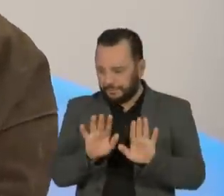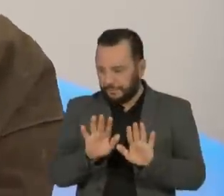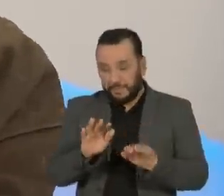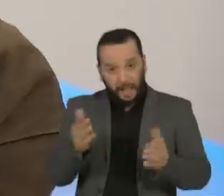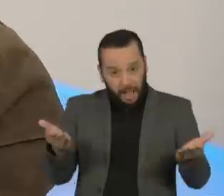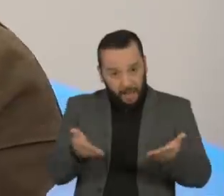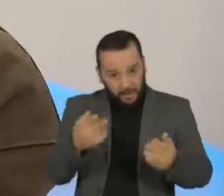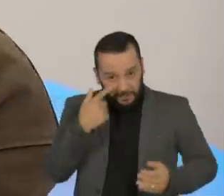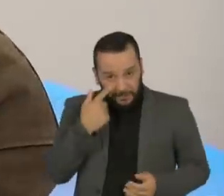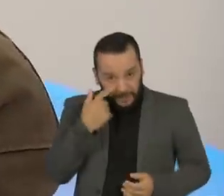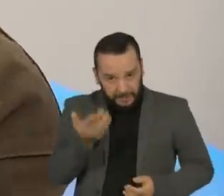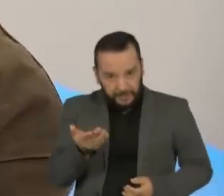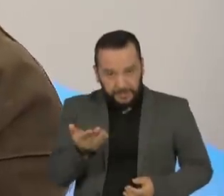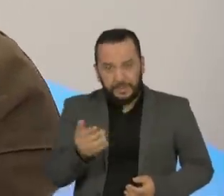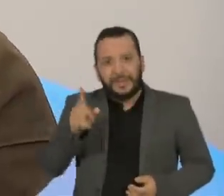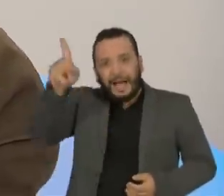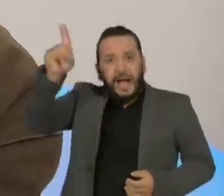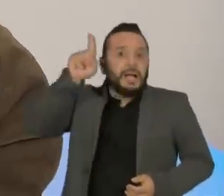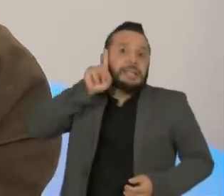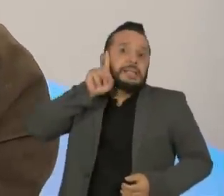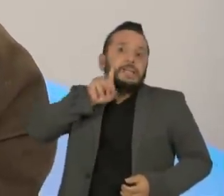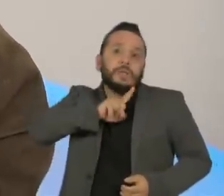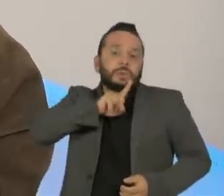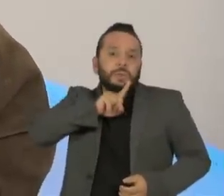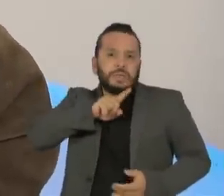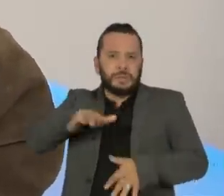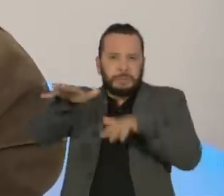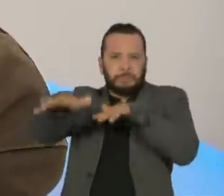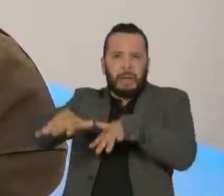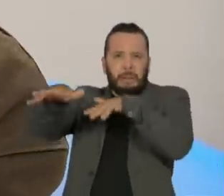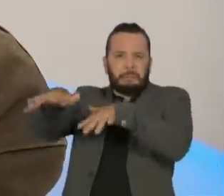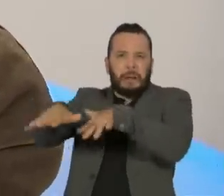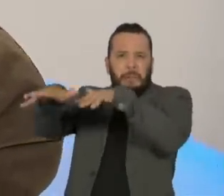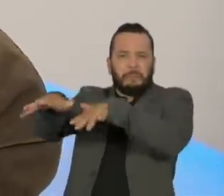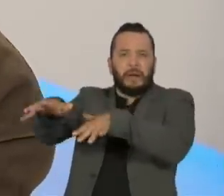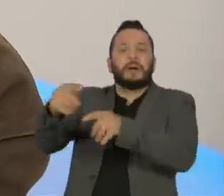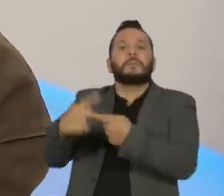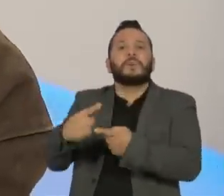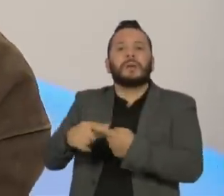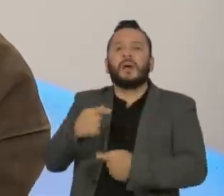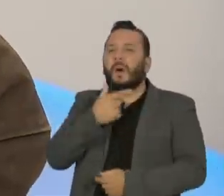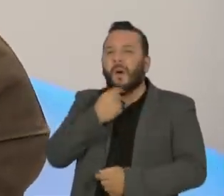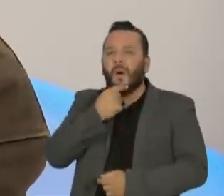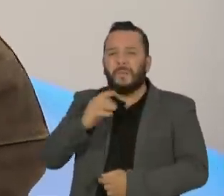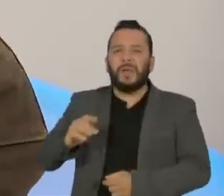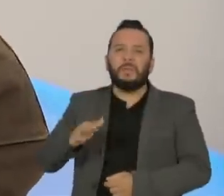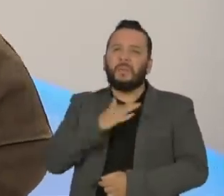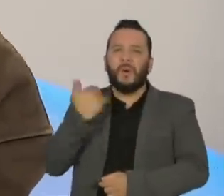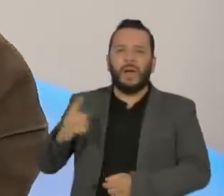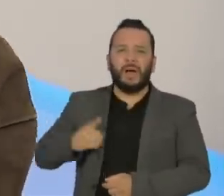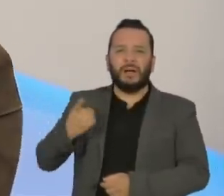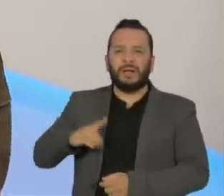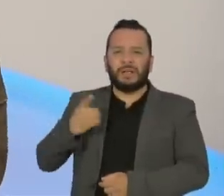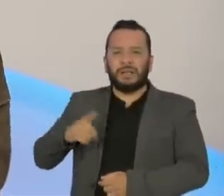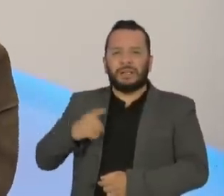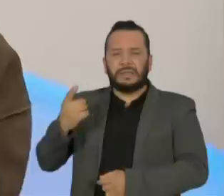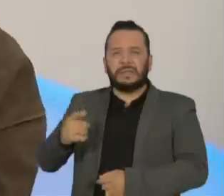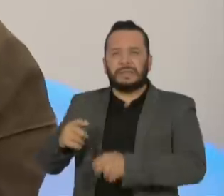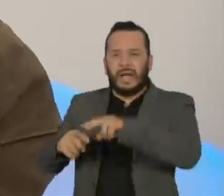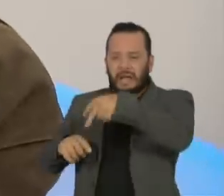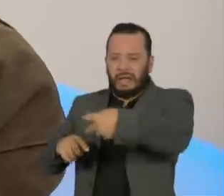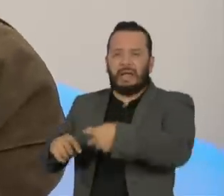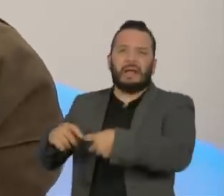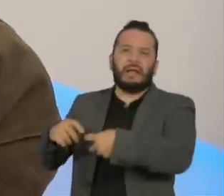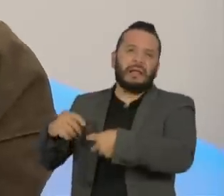manifestações, tanto lá nos Estados Unidos com o Floyd, a morte do Floyd terrível e o João Pedro aqui,